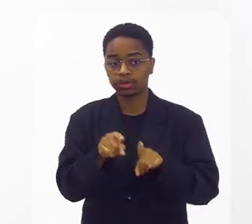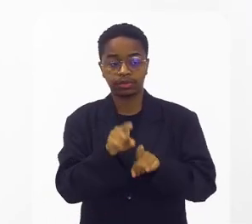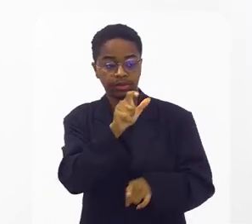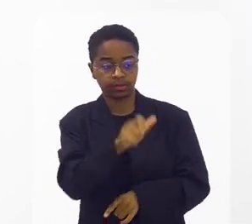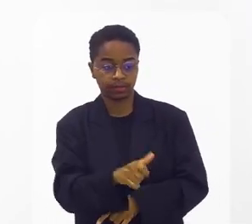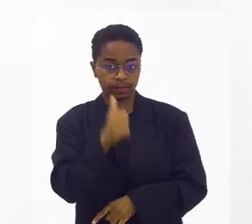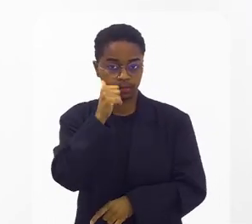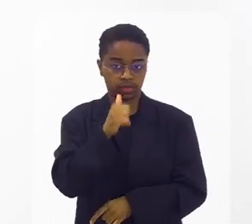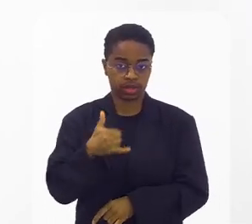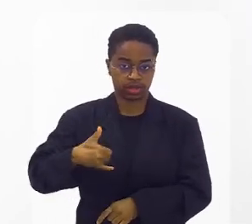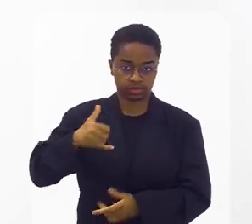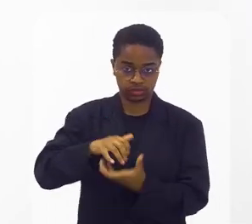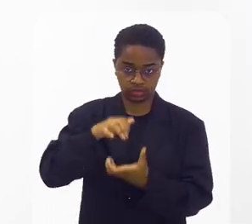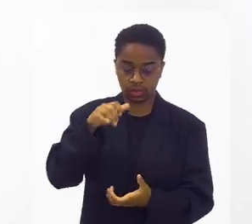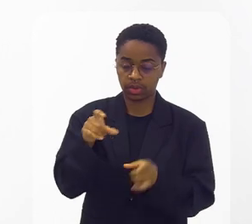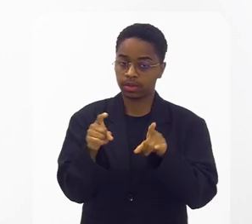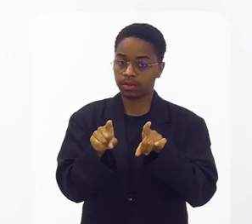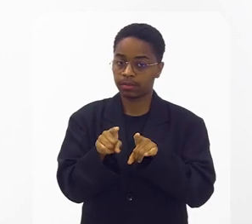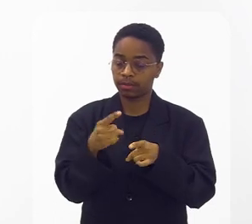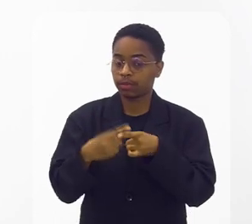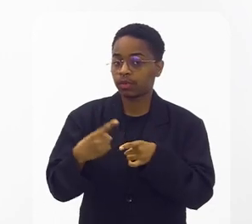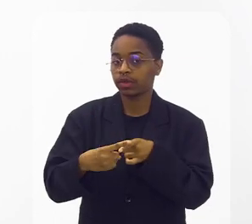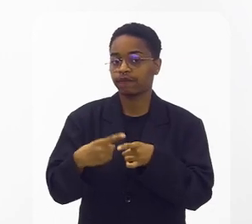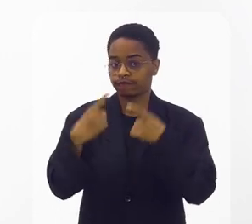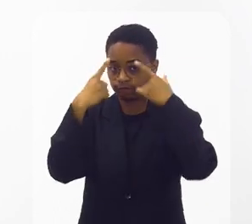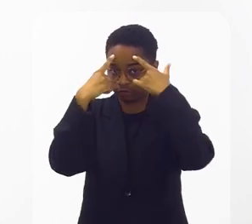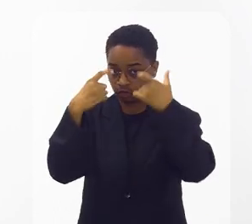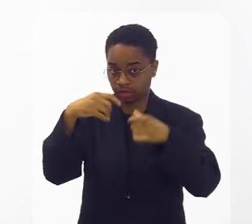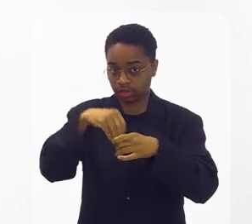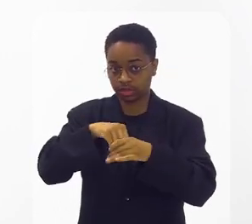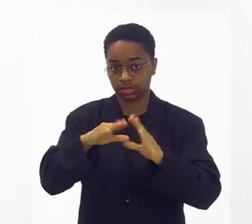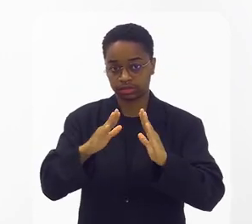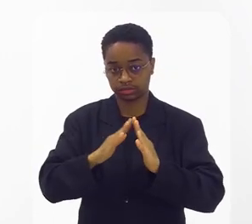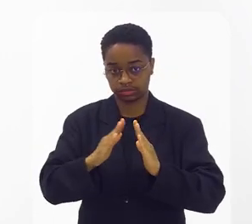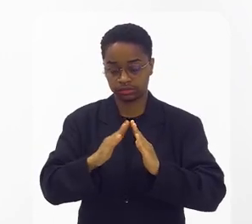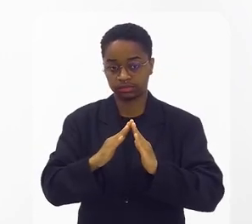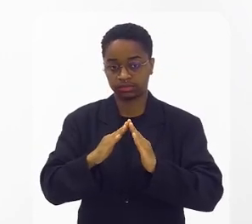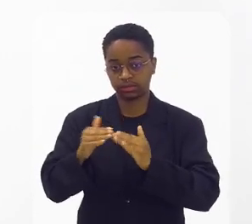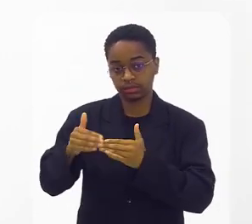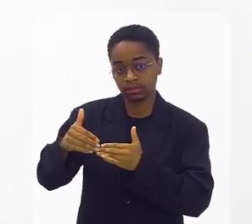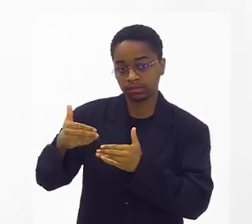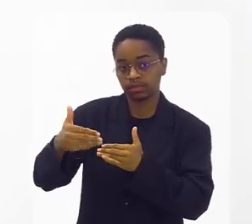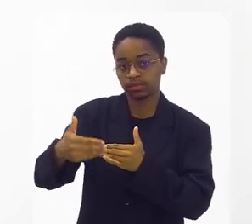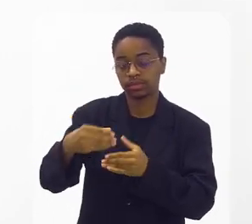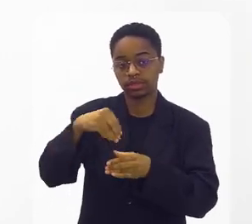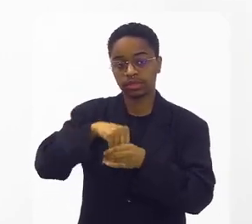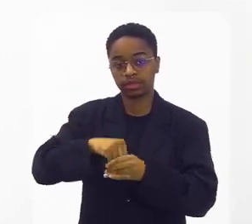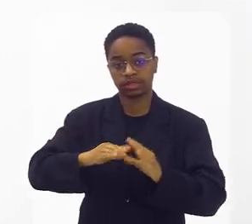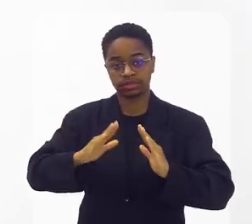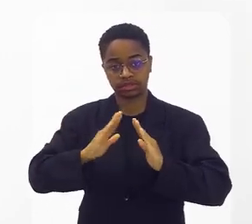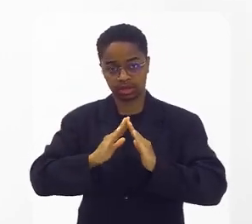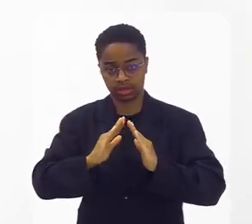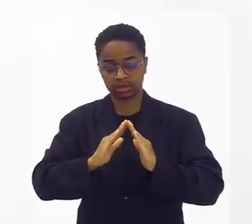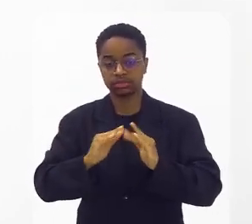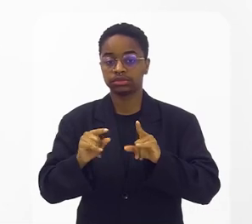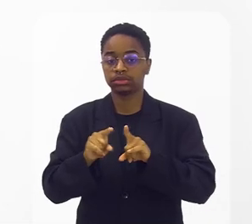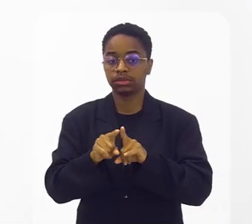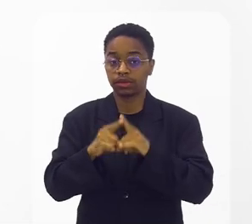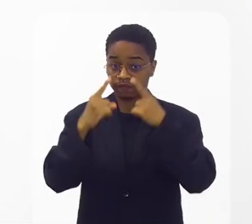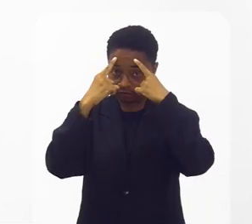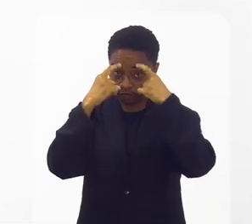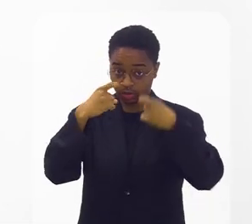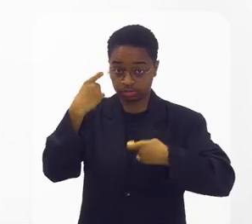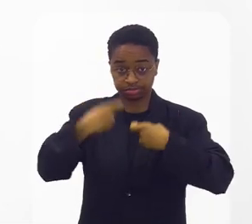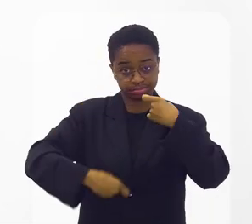mulheres idosas, porque a violência doméstica, entrada a partir do próprio lar, inclusive